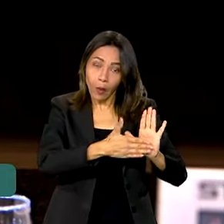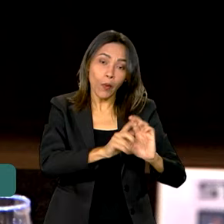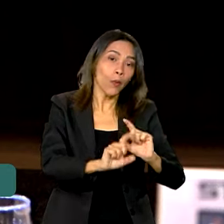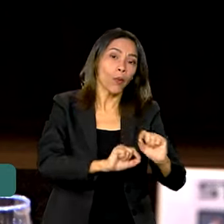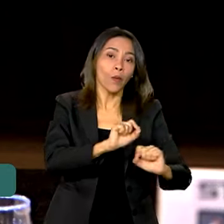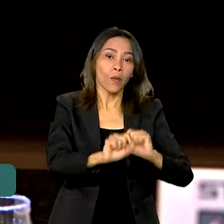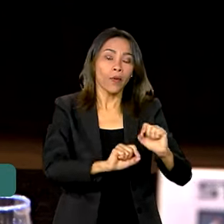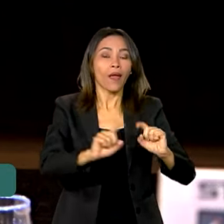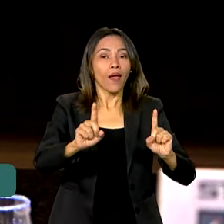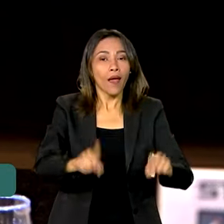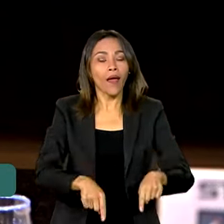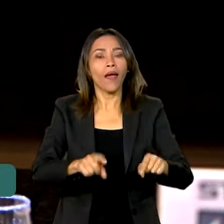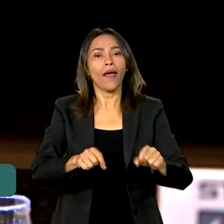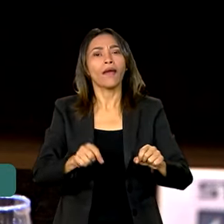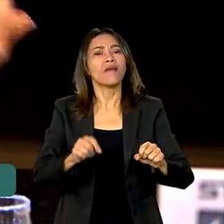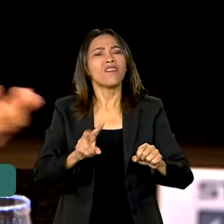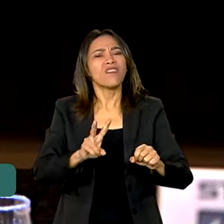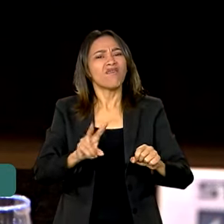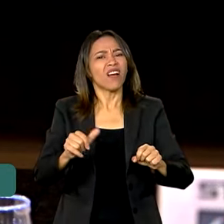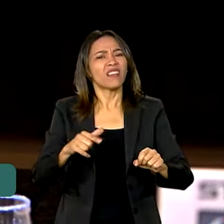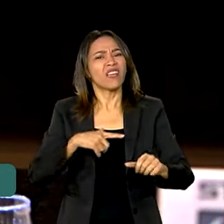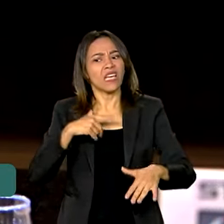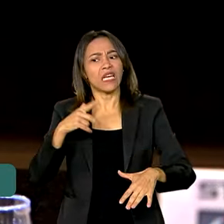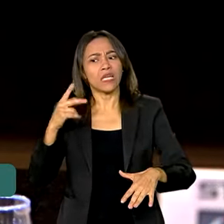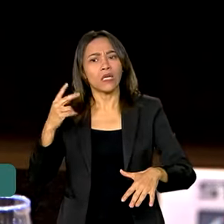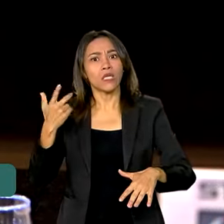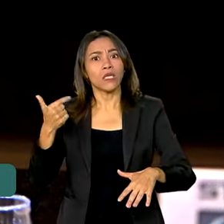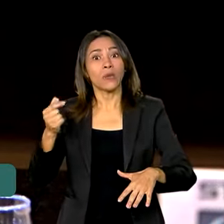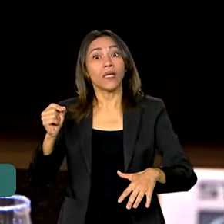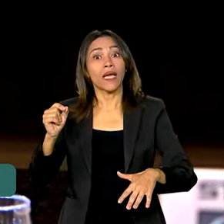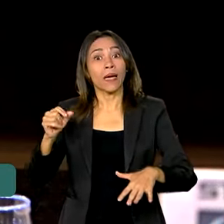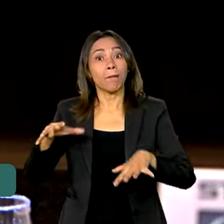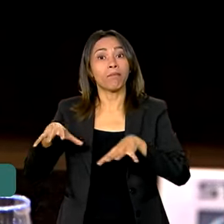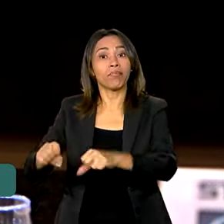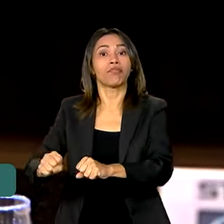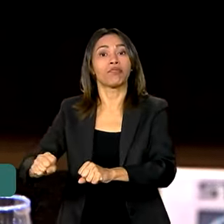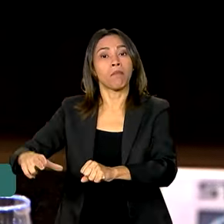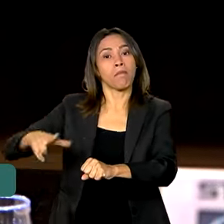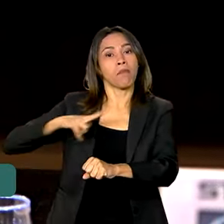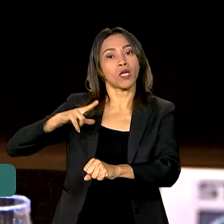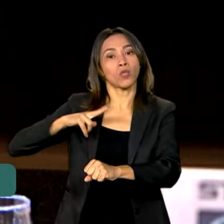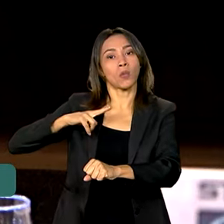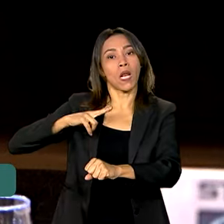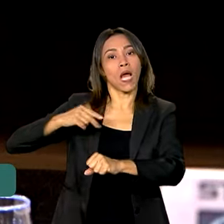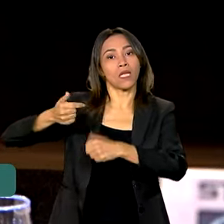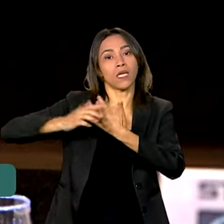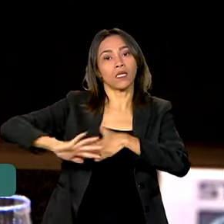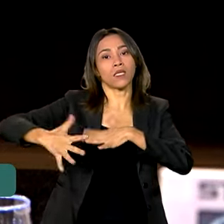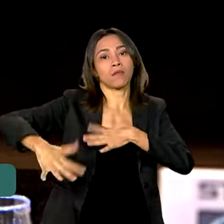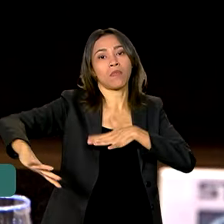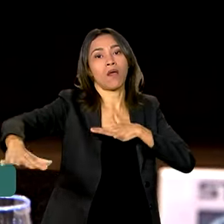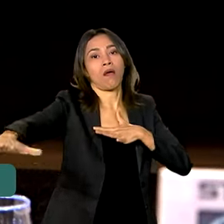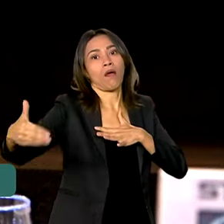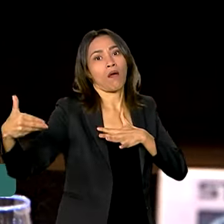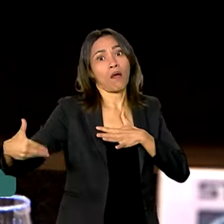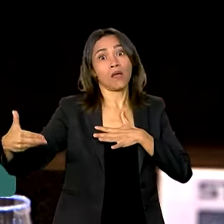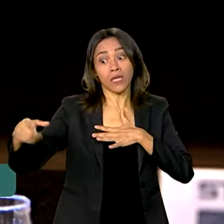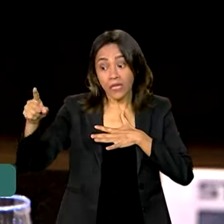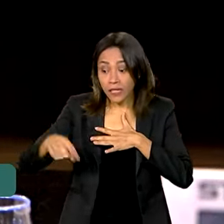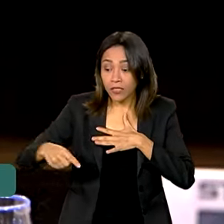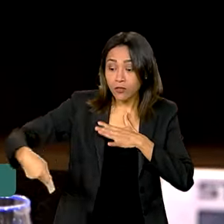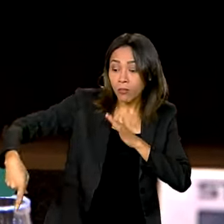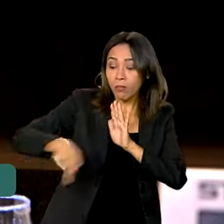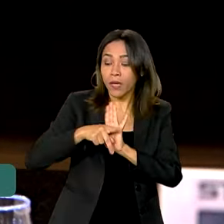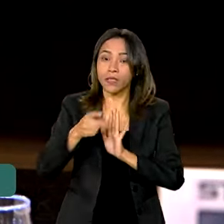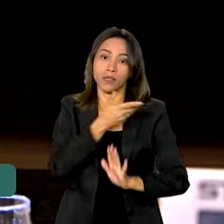ao fim e ao cabo, levará a processo de privatização dessas áreas que são de domínio